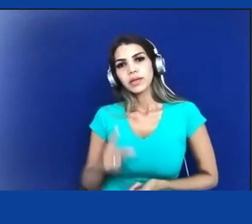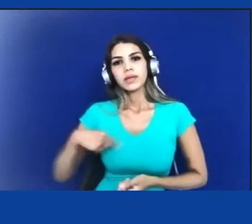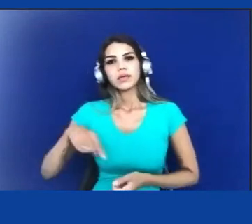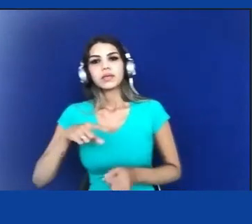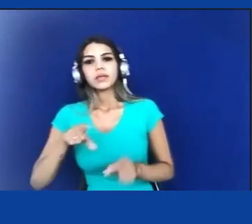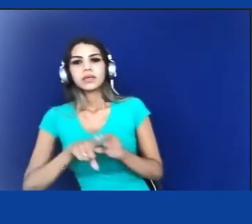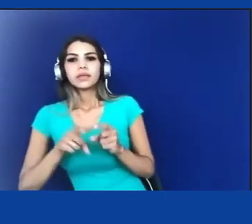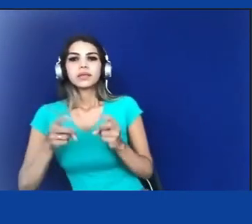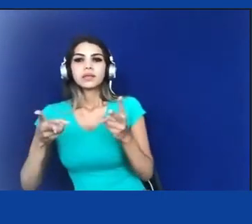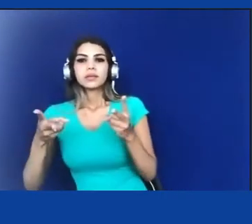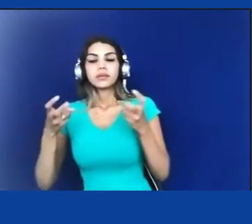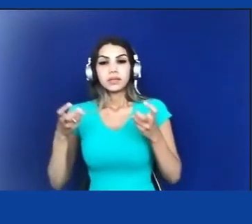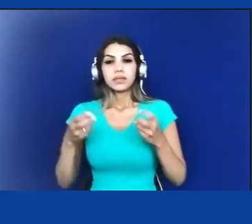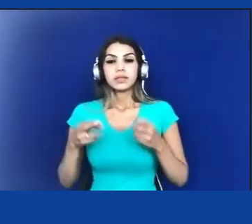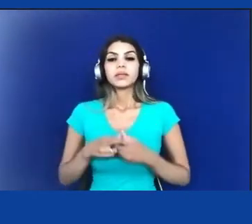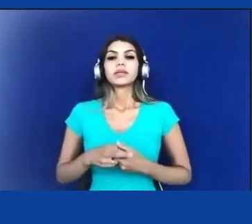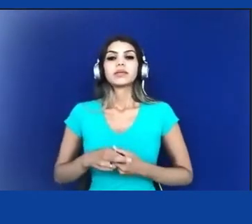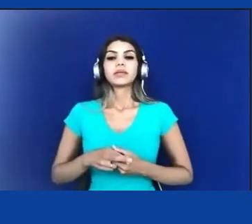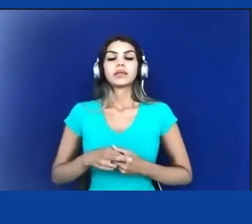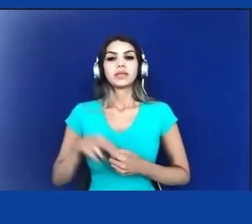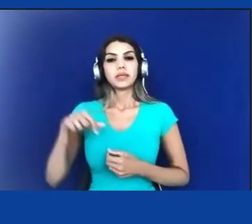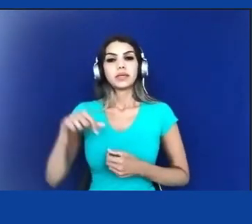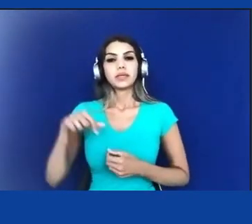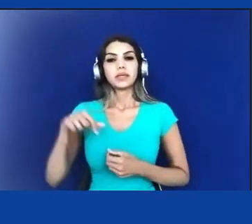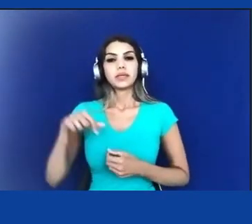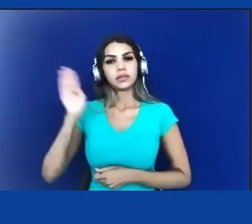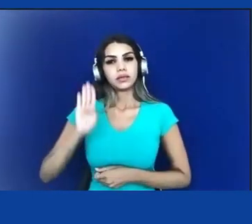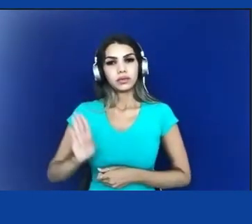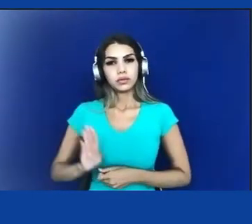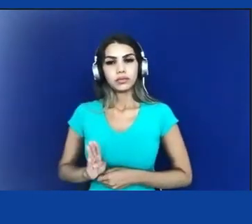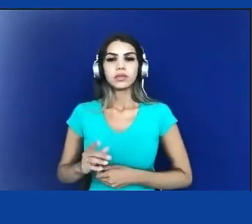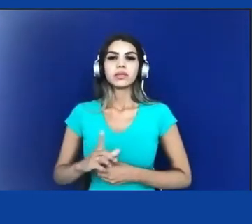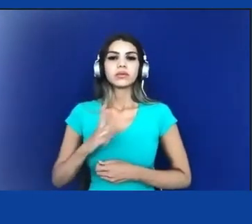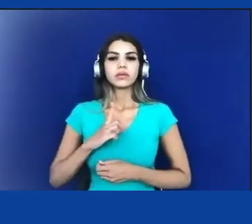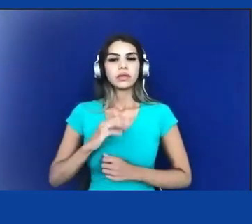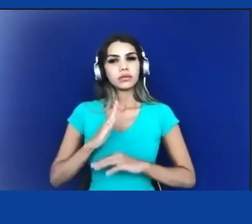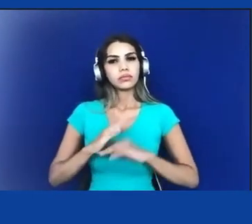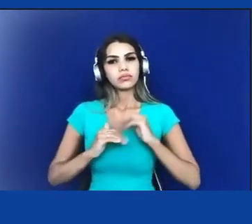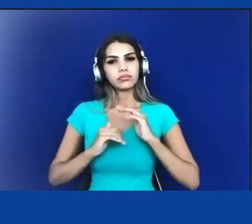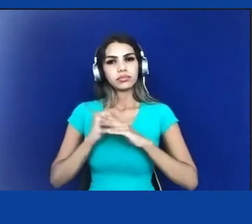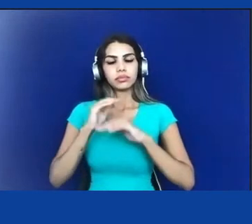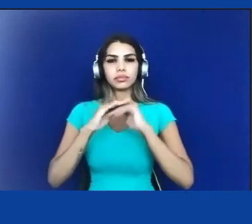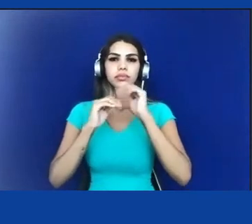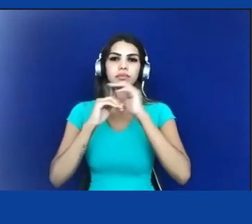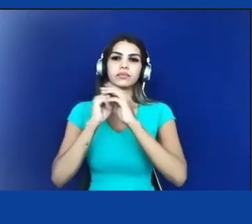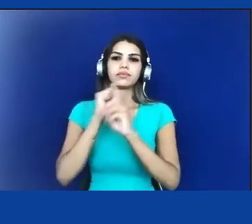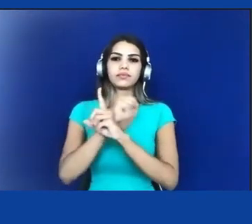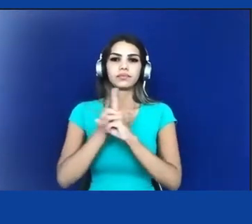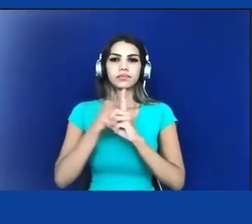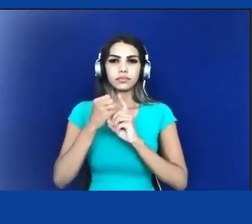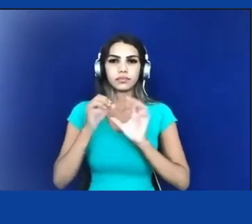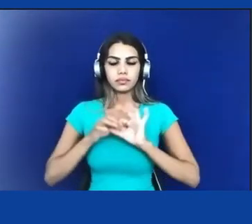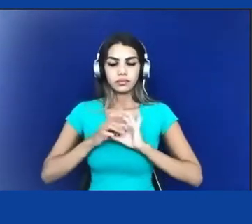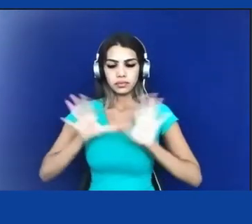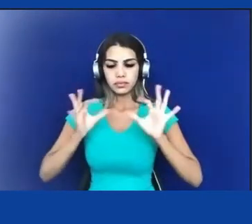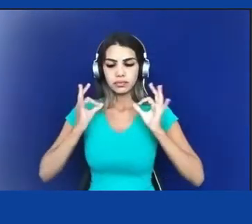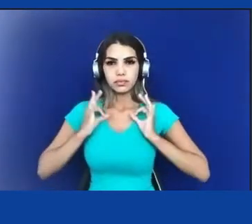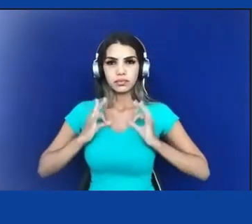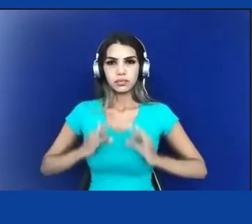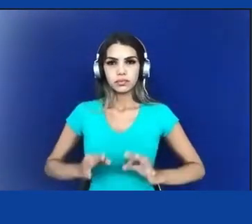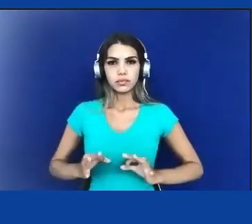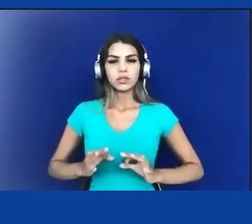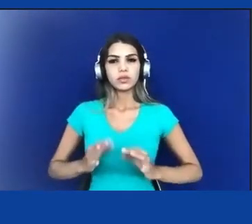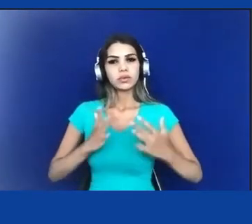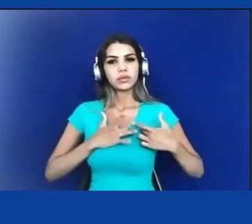tem uma premissa que é a construção de uma sociedade livre justa e solidária né